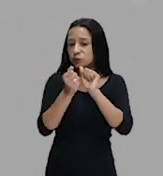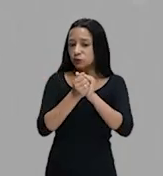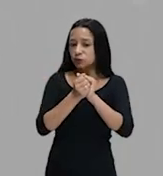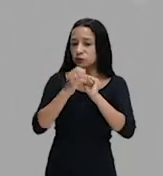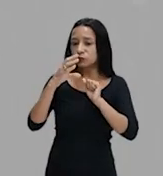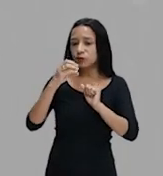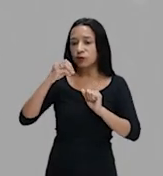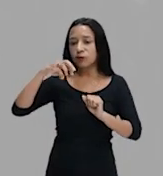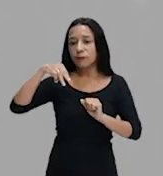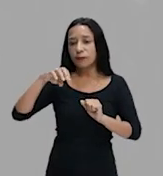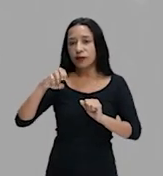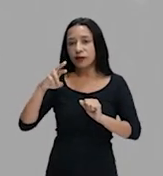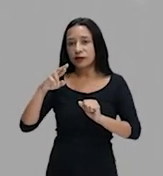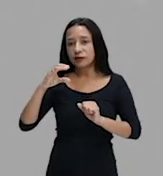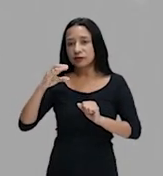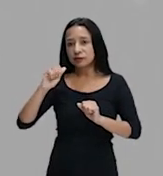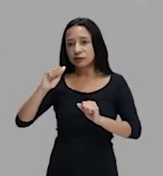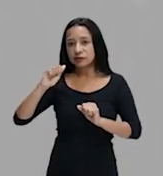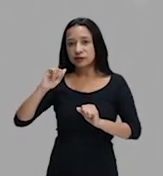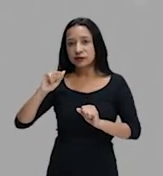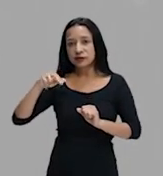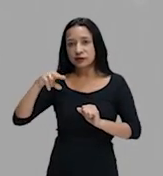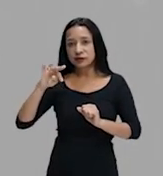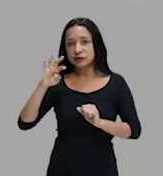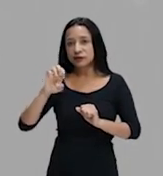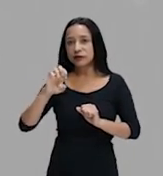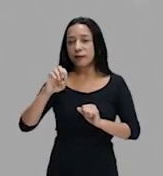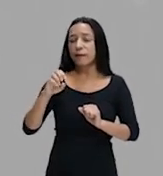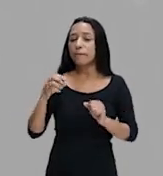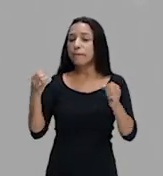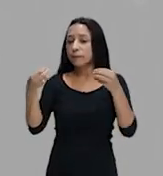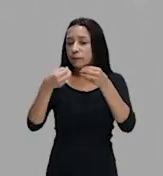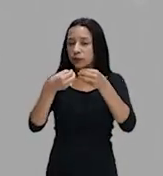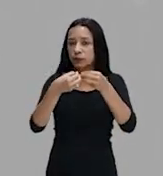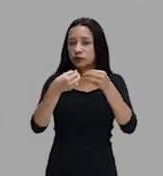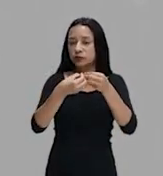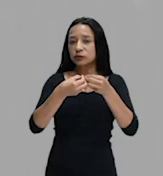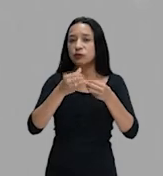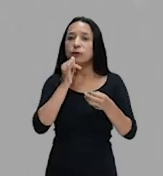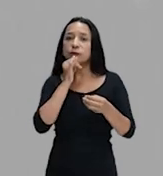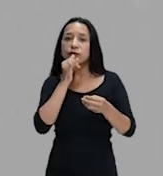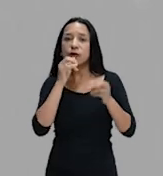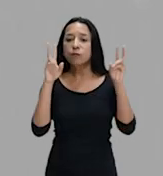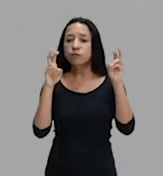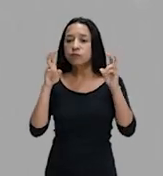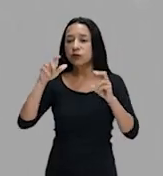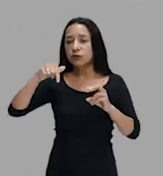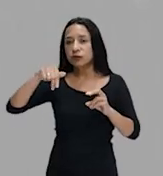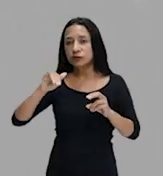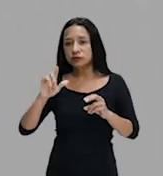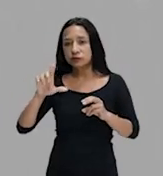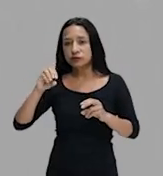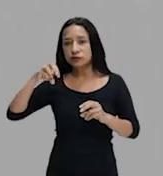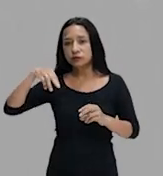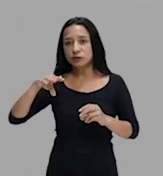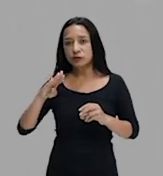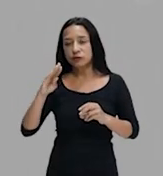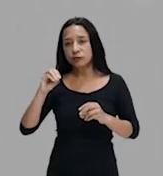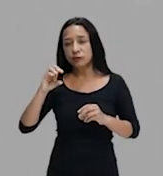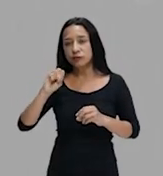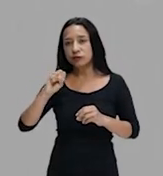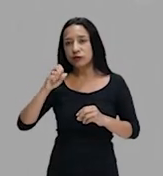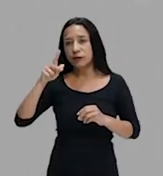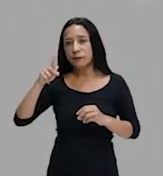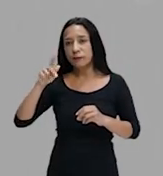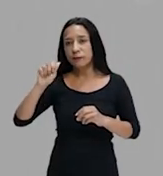pequenos comerciantes, em vilarejos próximos a eles, que é o quilombo dos Palmares. Palmares, na verdade, é